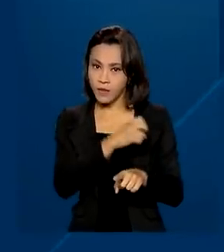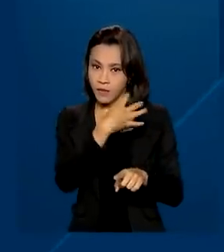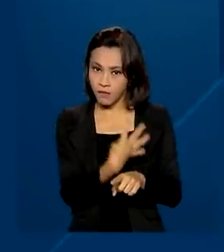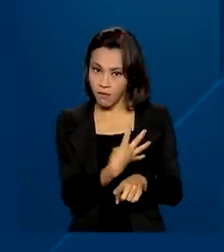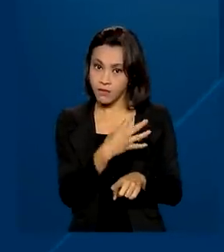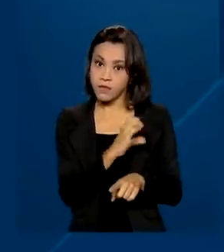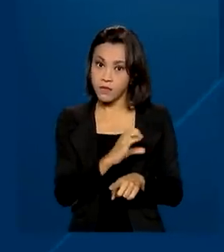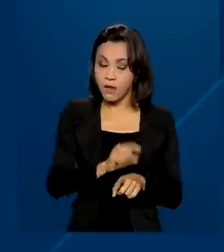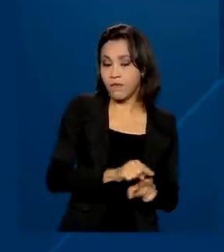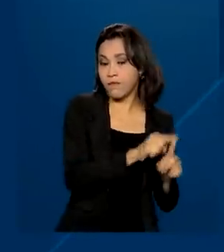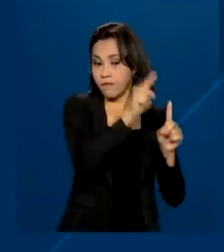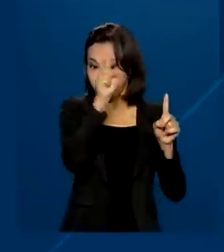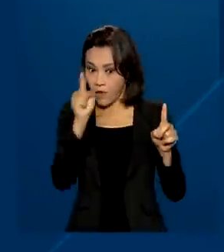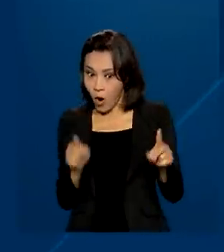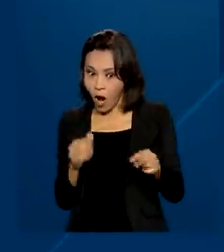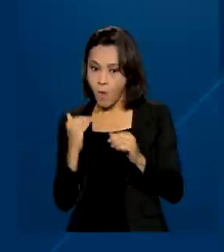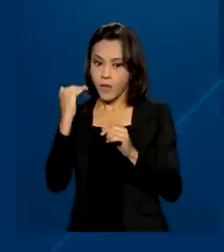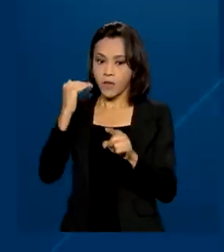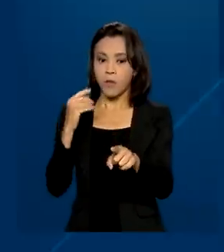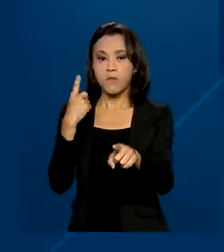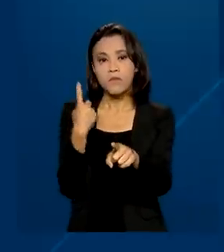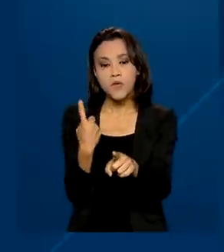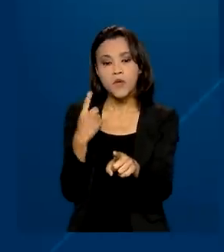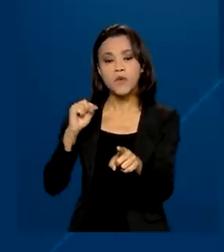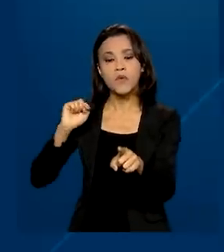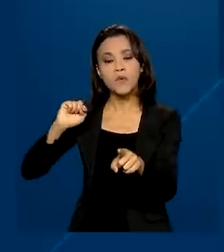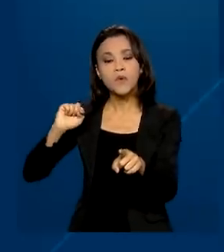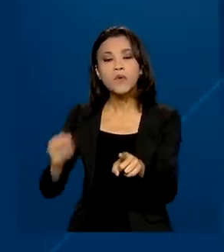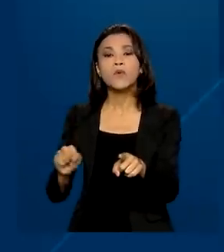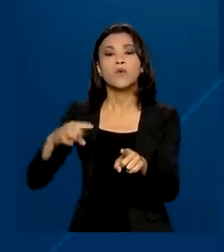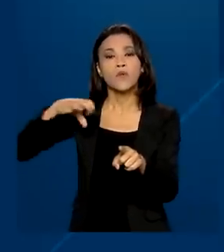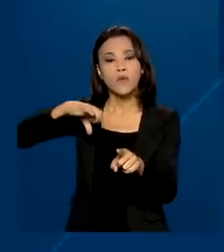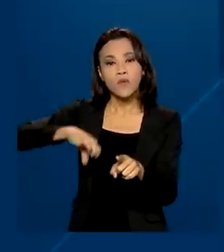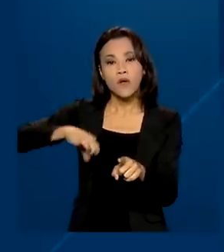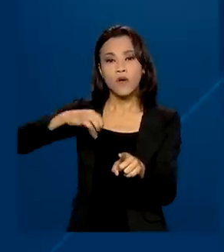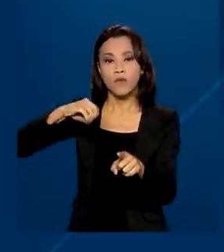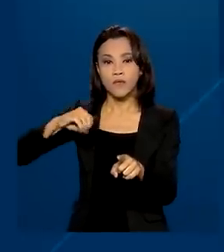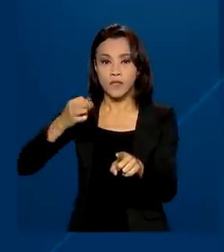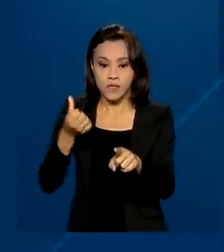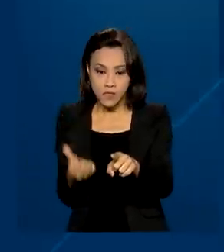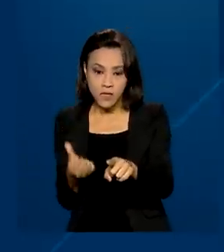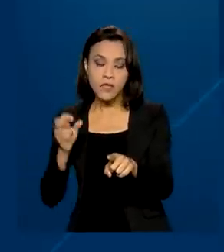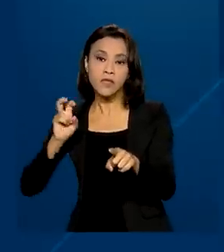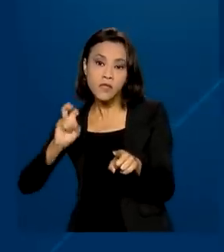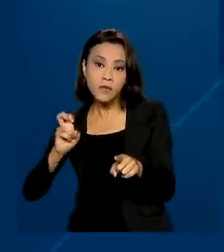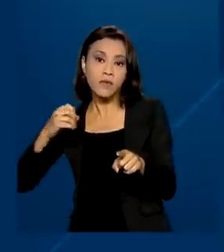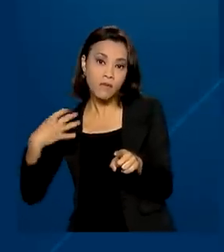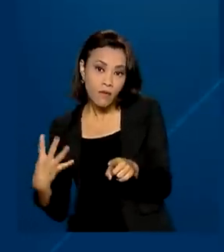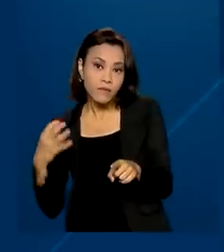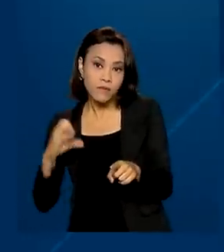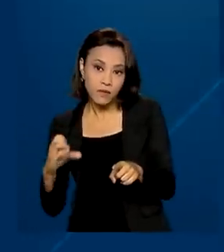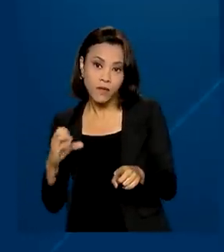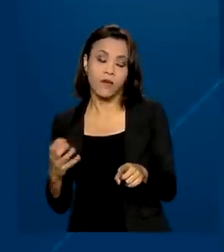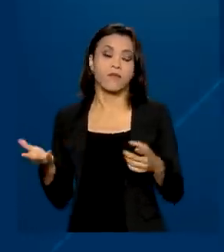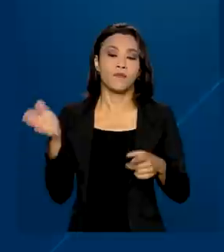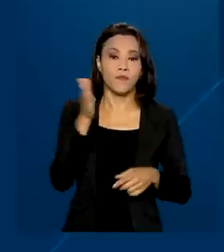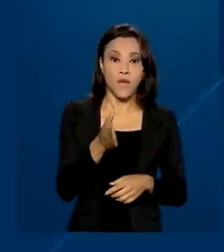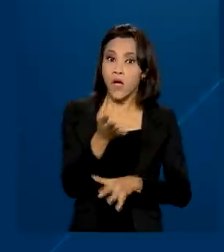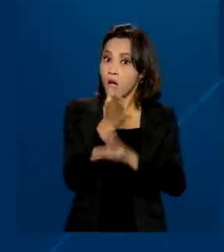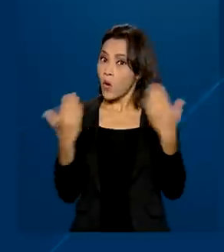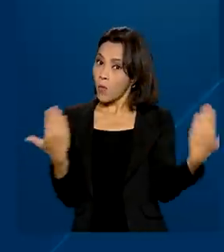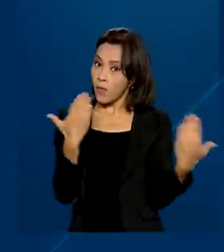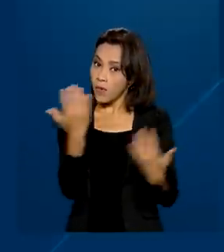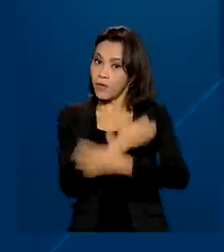centavos para mil novecentos e seis e cinquenta e quatro centavos. Porém, em relação ao ano